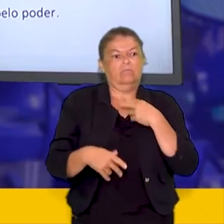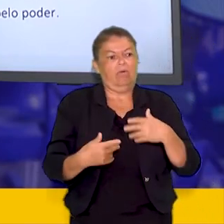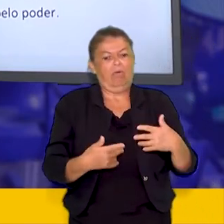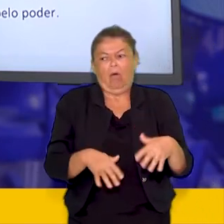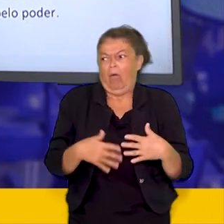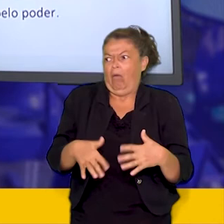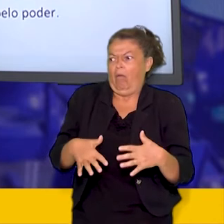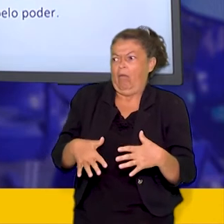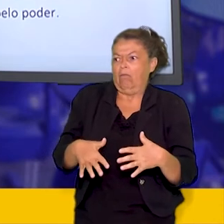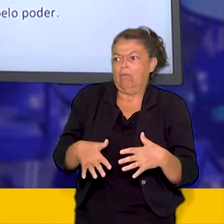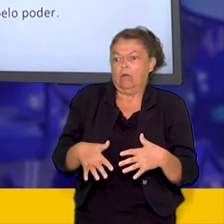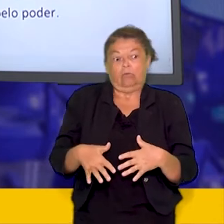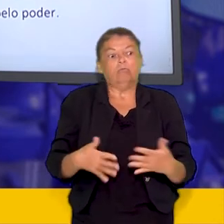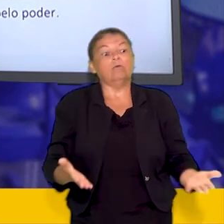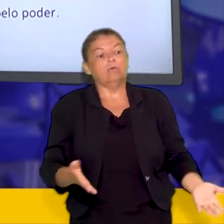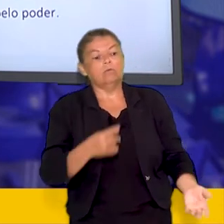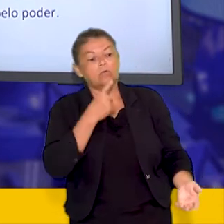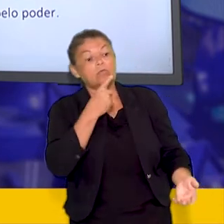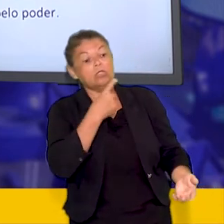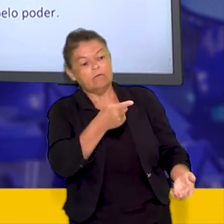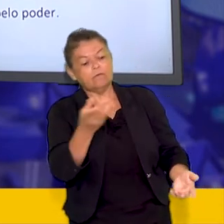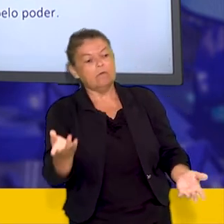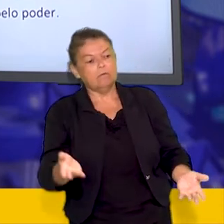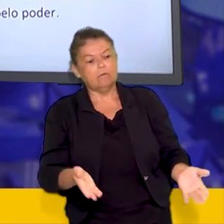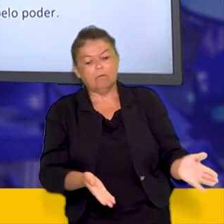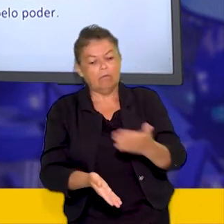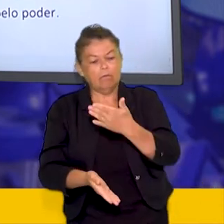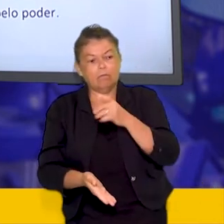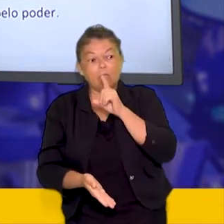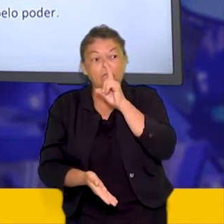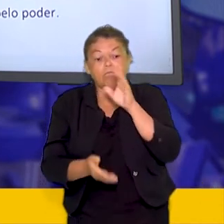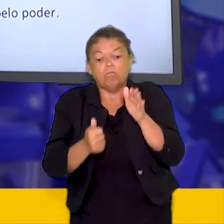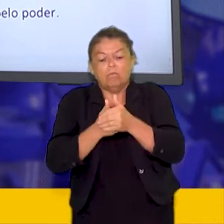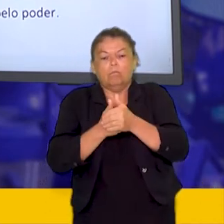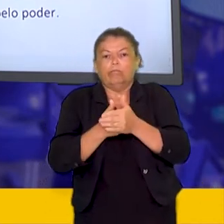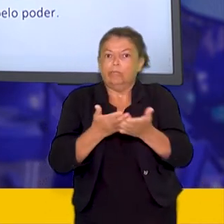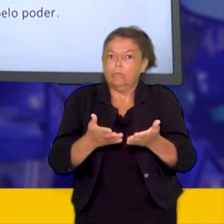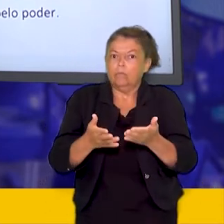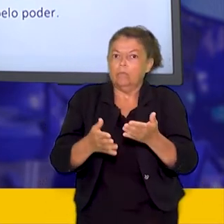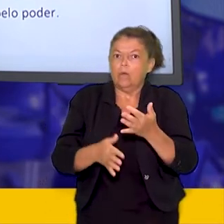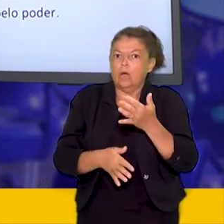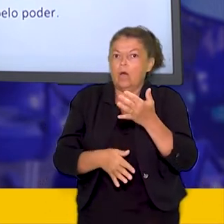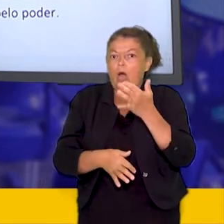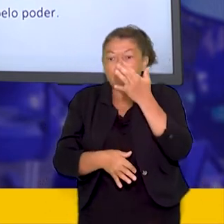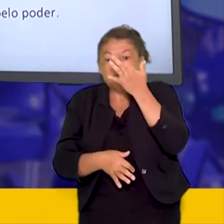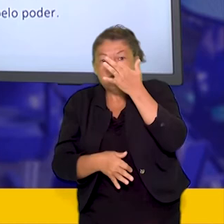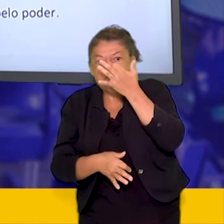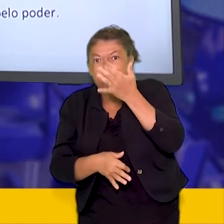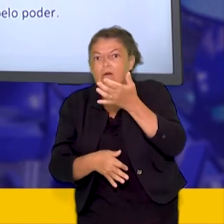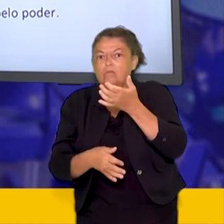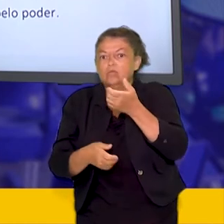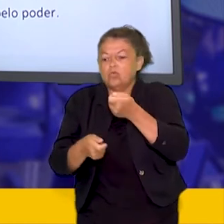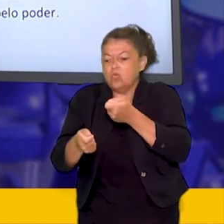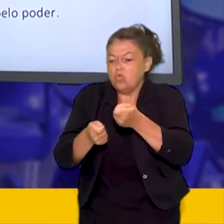eleitoral pelo povo. Observamos aqui o controle e o monopólio